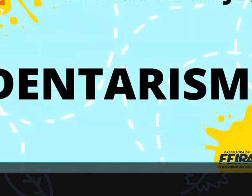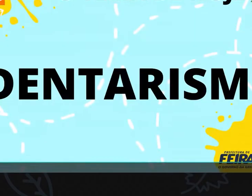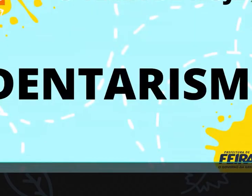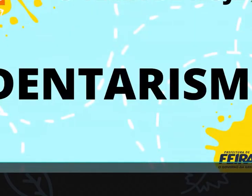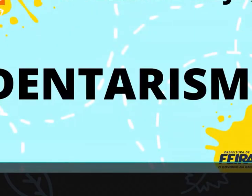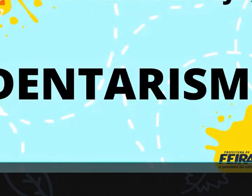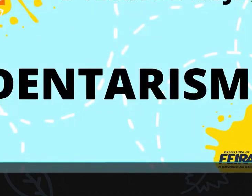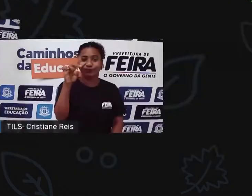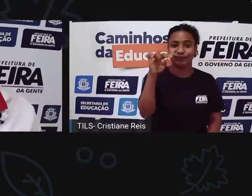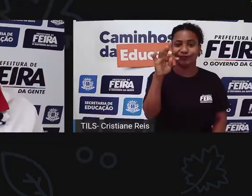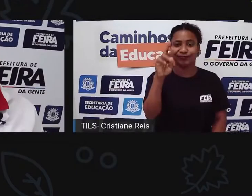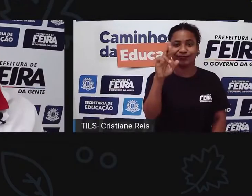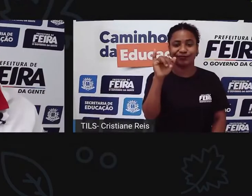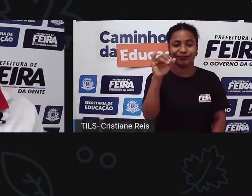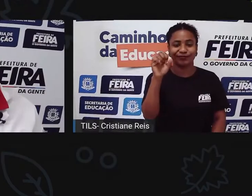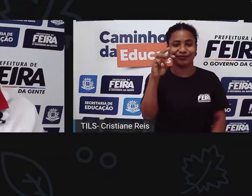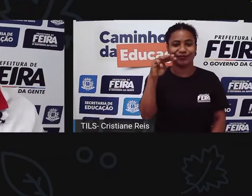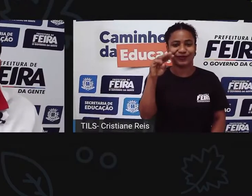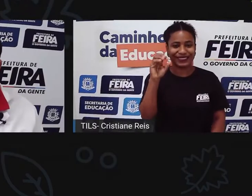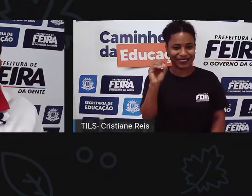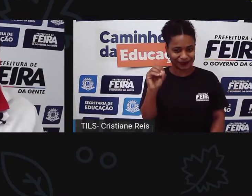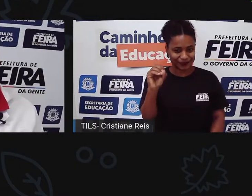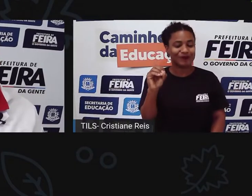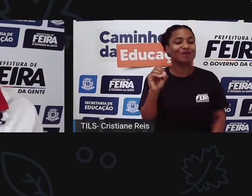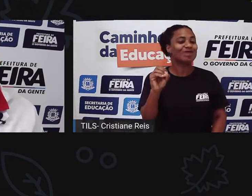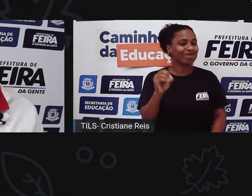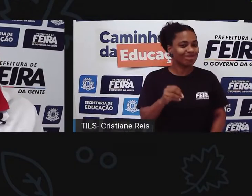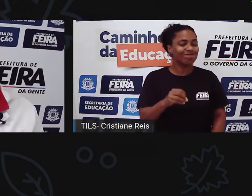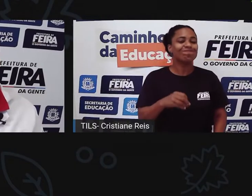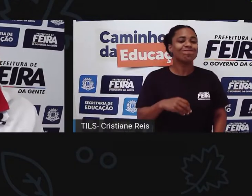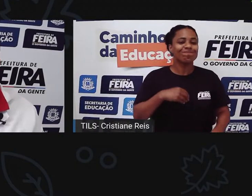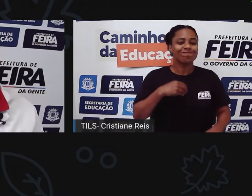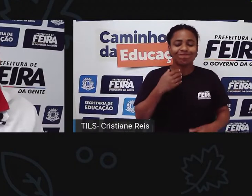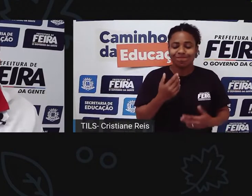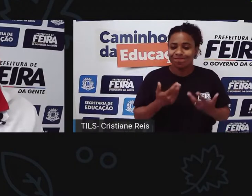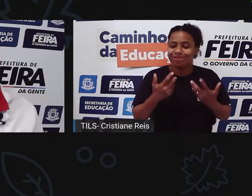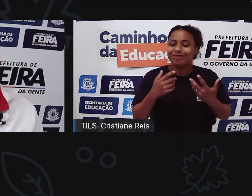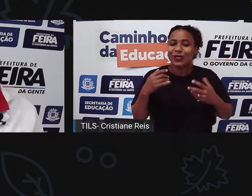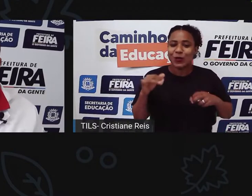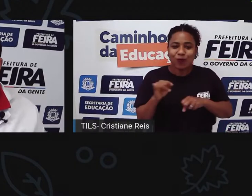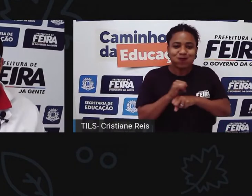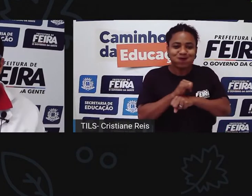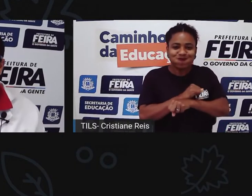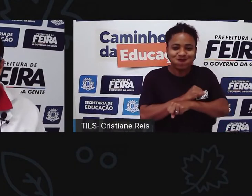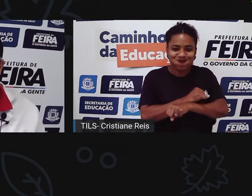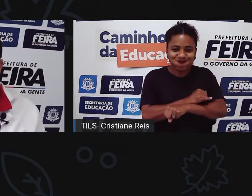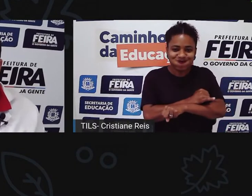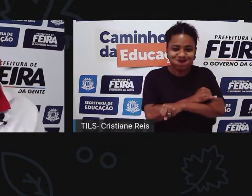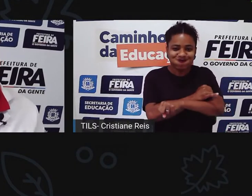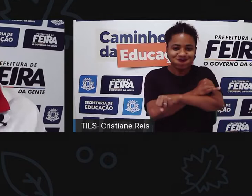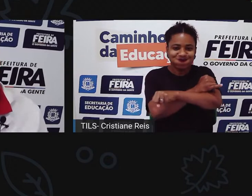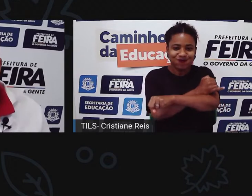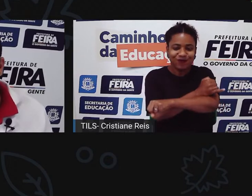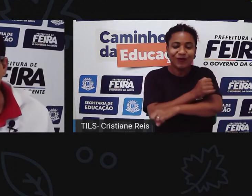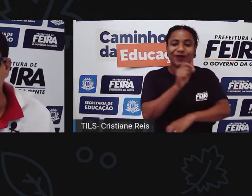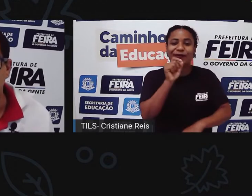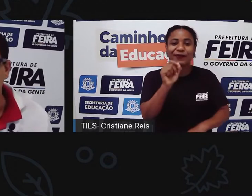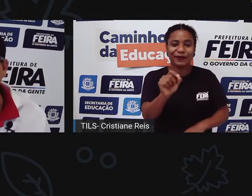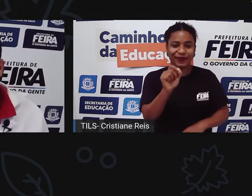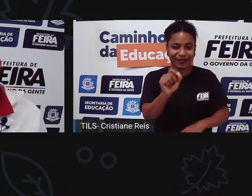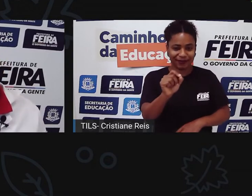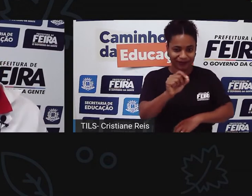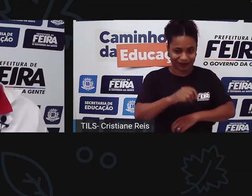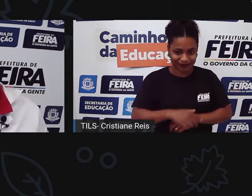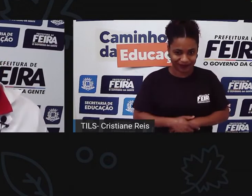Eita azul, e agora? Eu mesmo tô um pouco sedentário, vou confessar aqui pra vocês. Gente, bora lá. O ser humano,